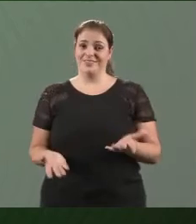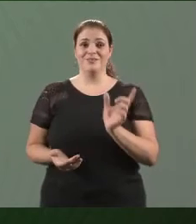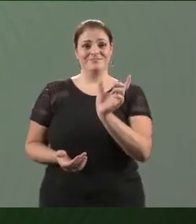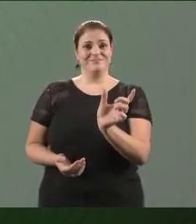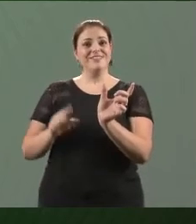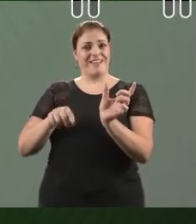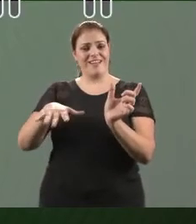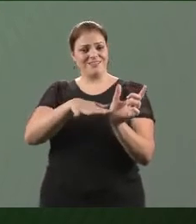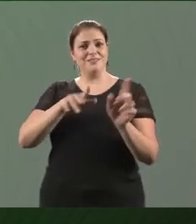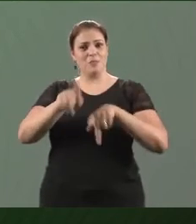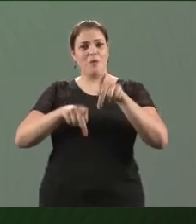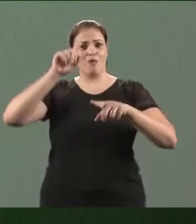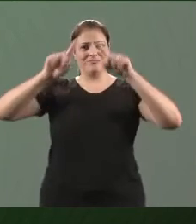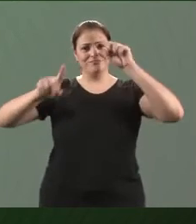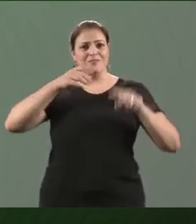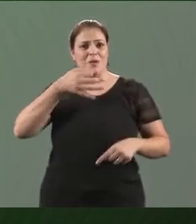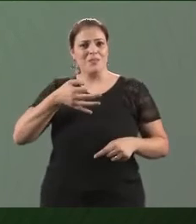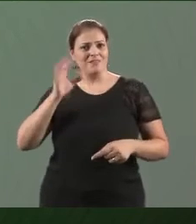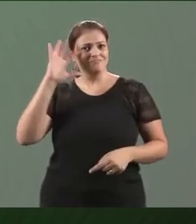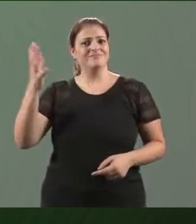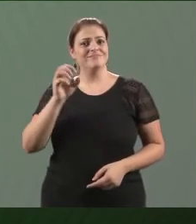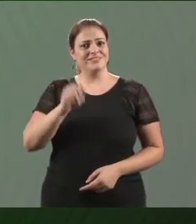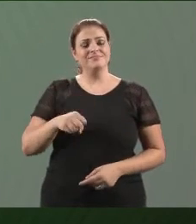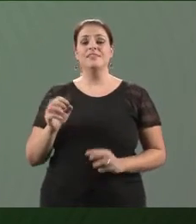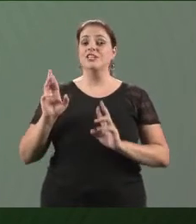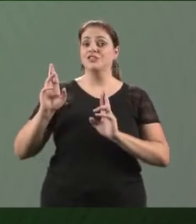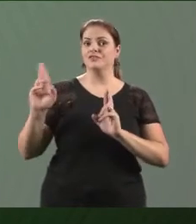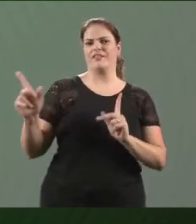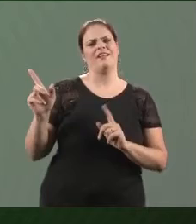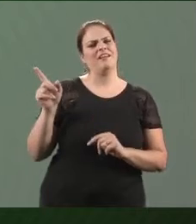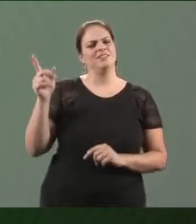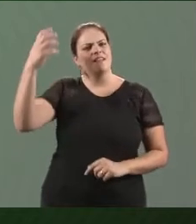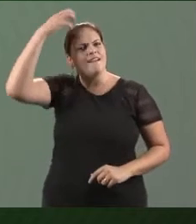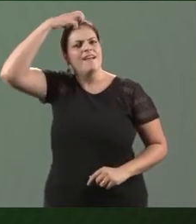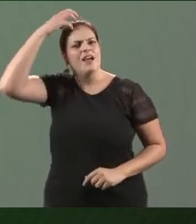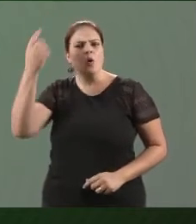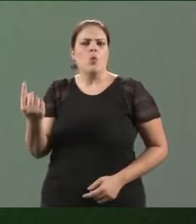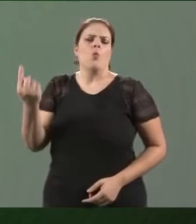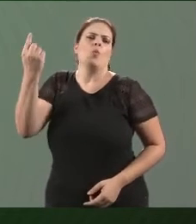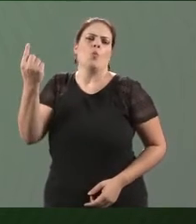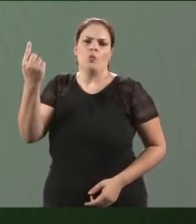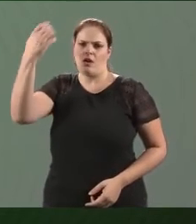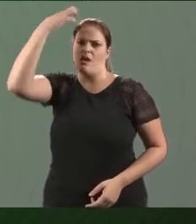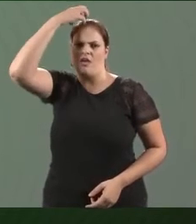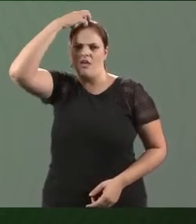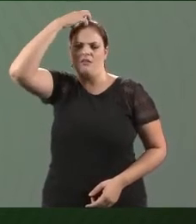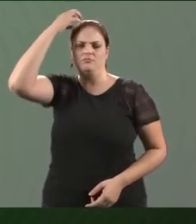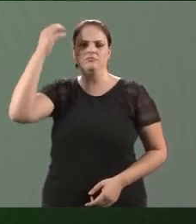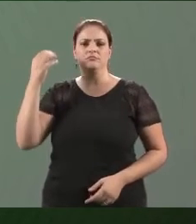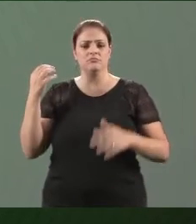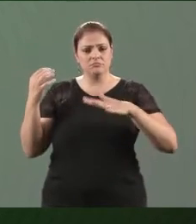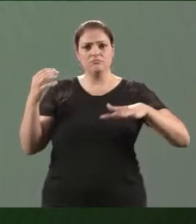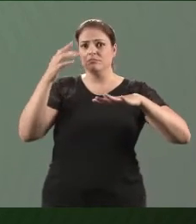é o governo do povo. Ela se difere da monarquia, que é o governo de um só, o rei. Muitas vezes,